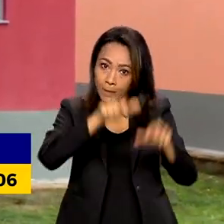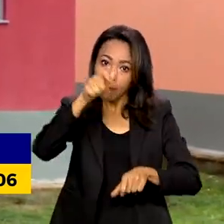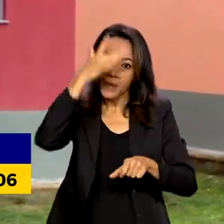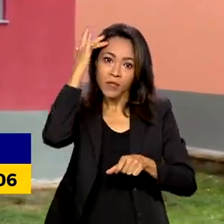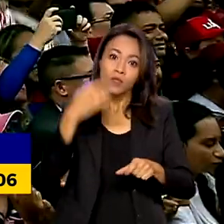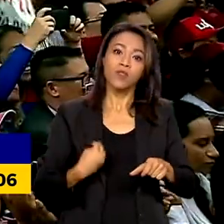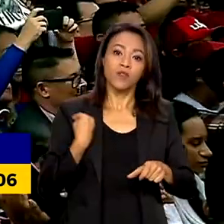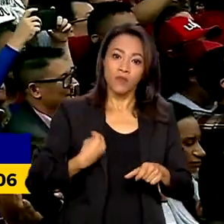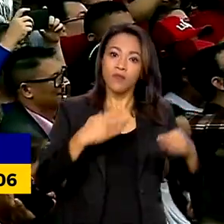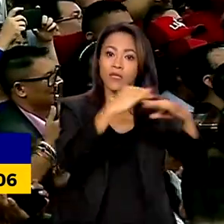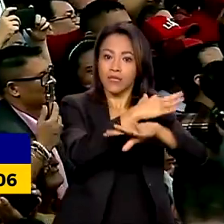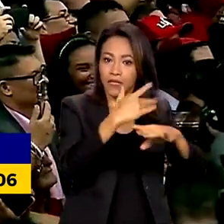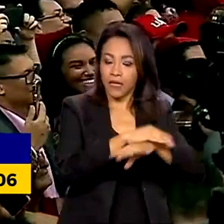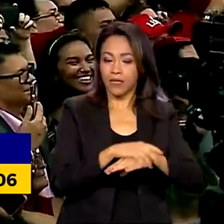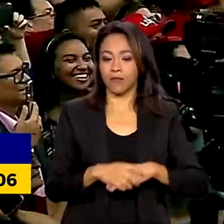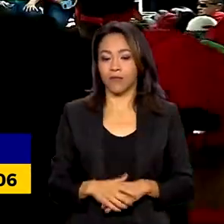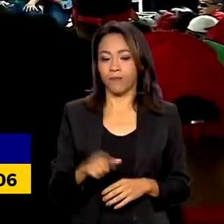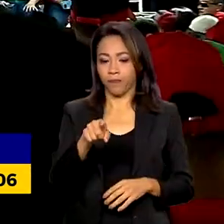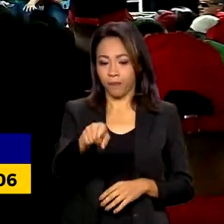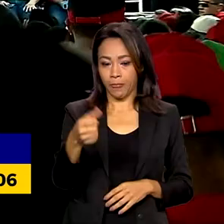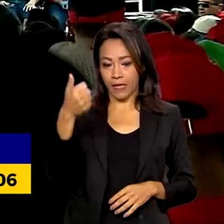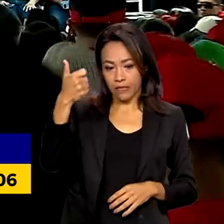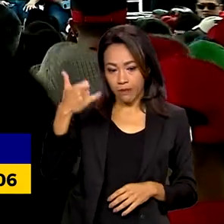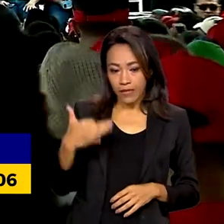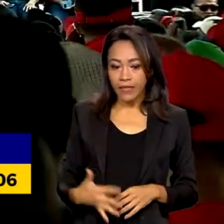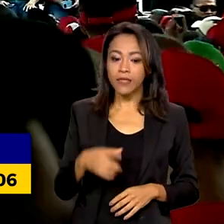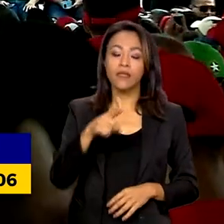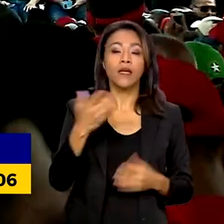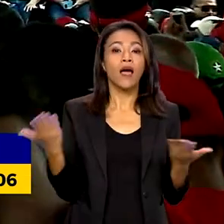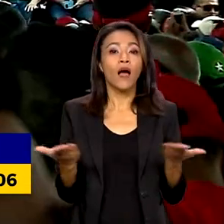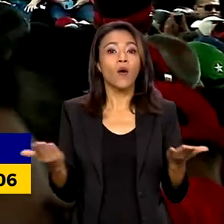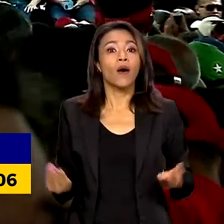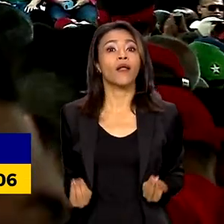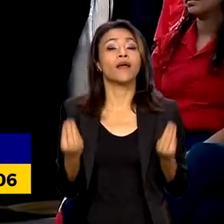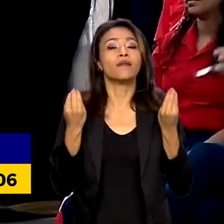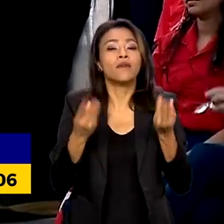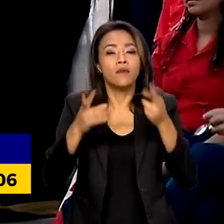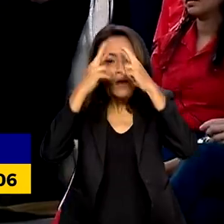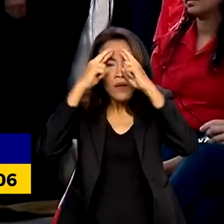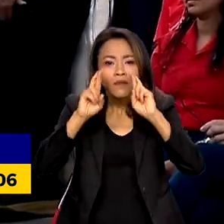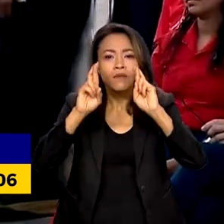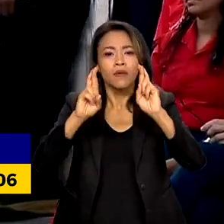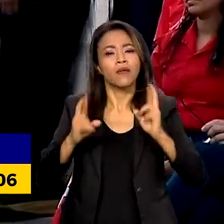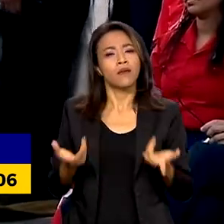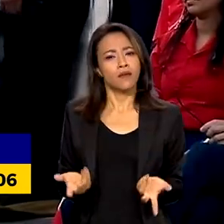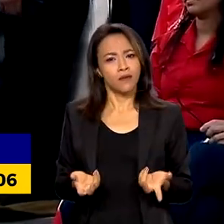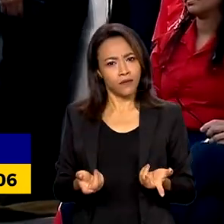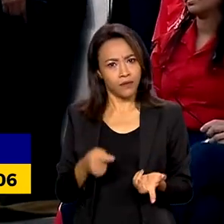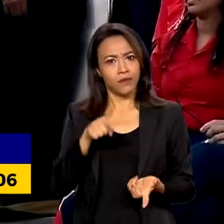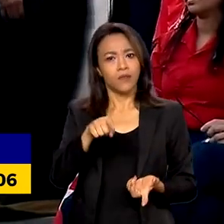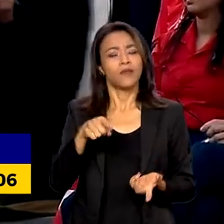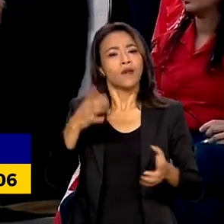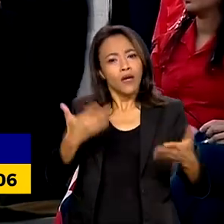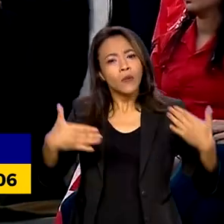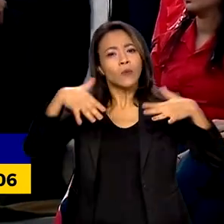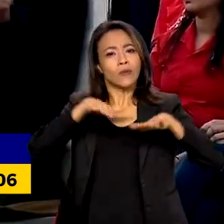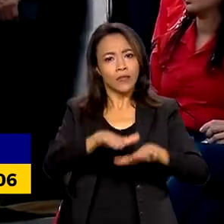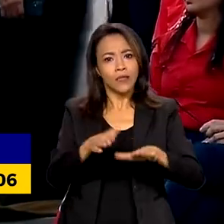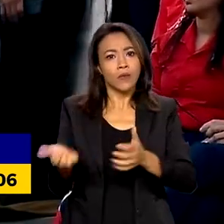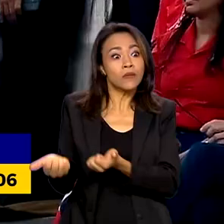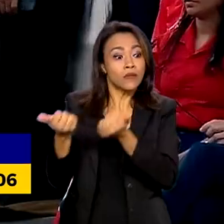cidade. Resgate da cidadania, da inclusão, a partir da moradia